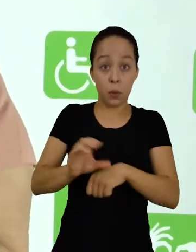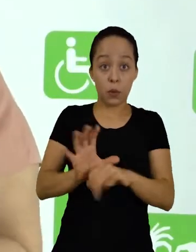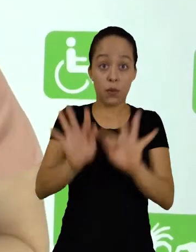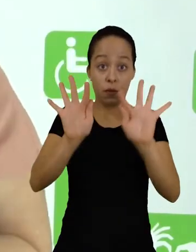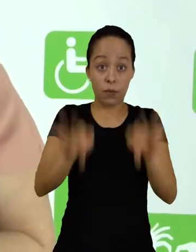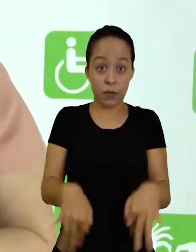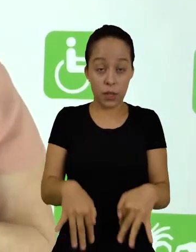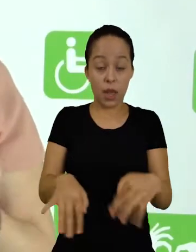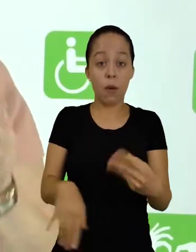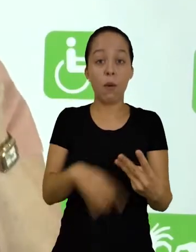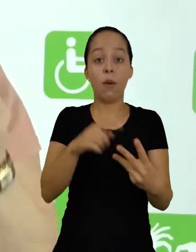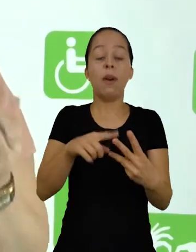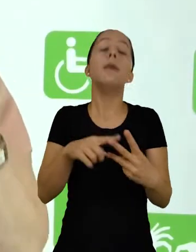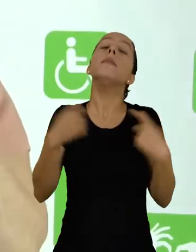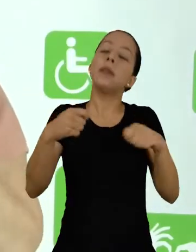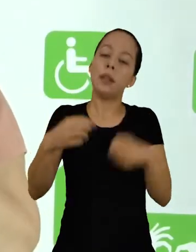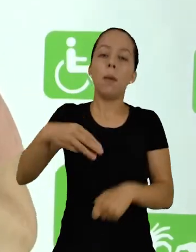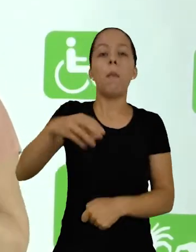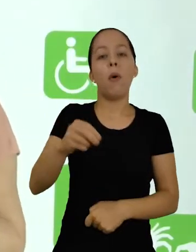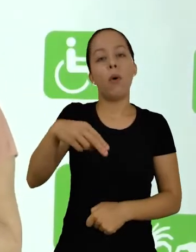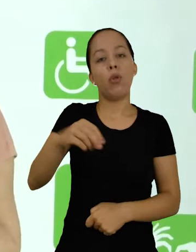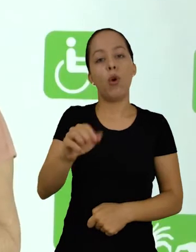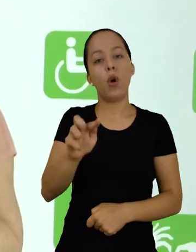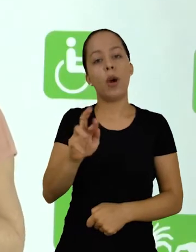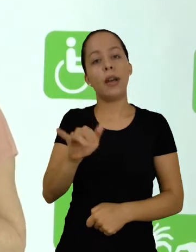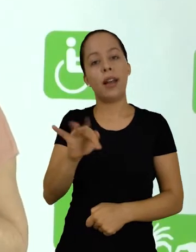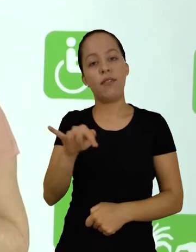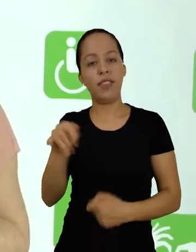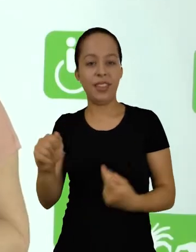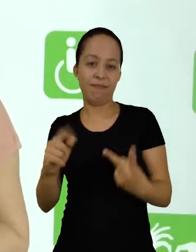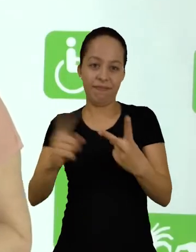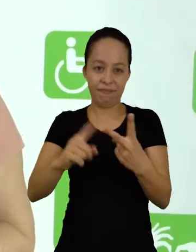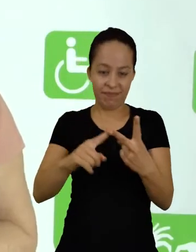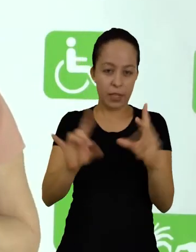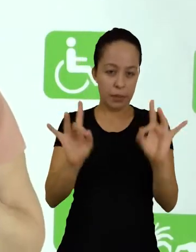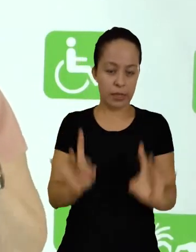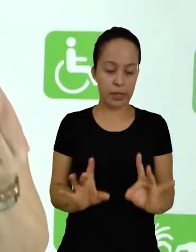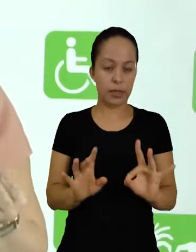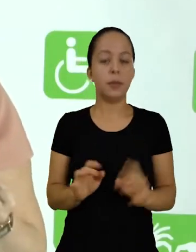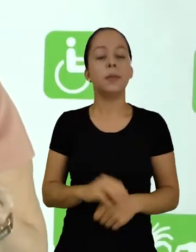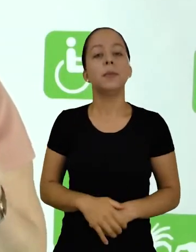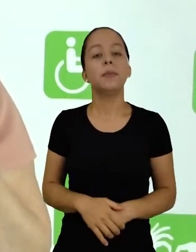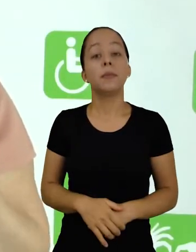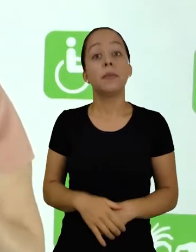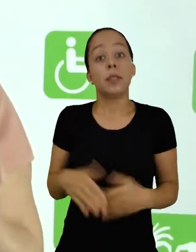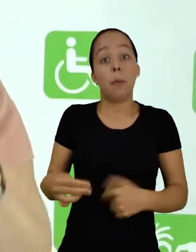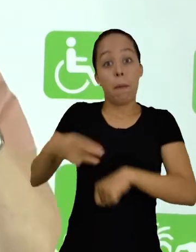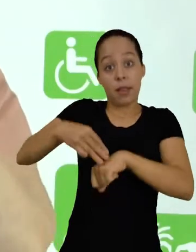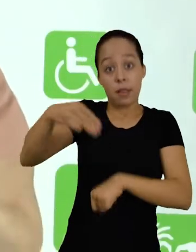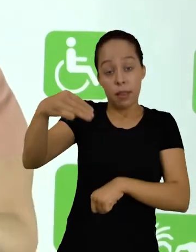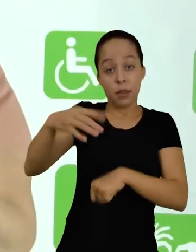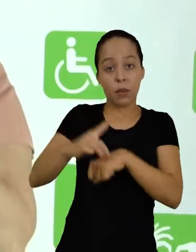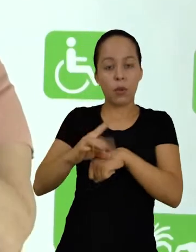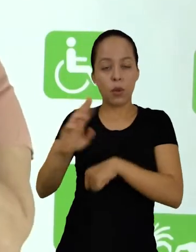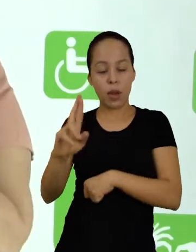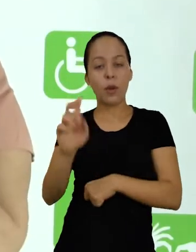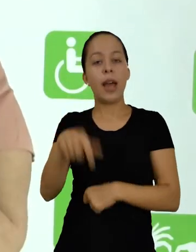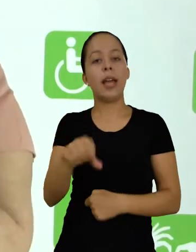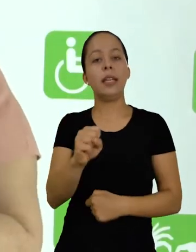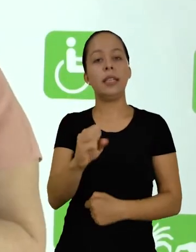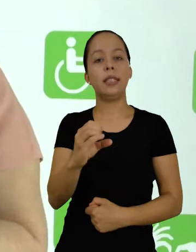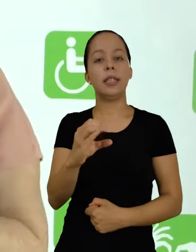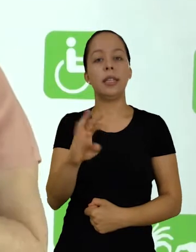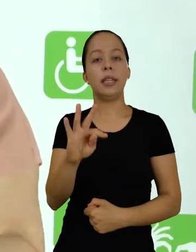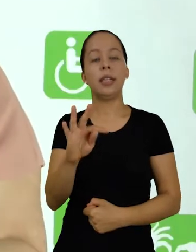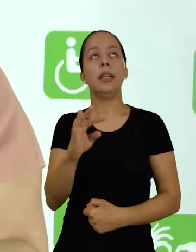monografia. Já a pós-graduação e o estrito senso, ela refere-se a uma etapa constituída de cursos de mestrado e